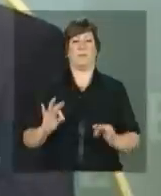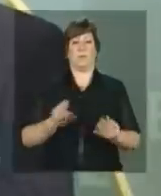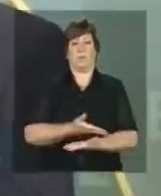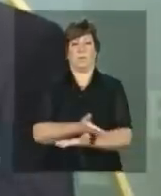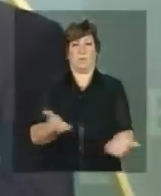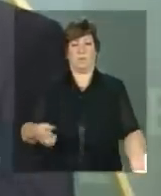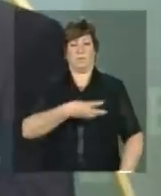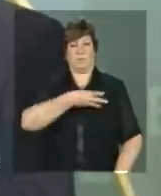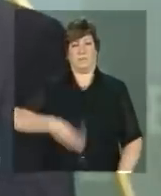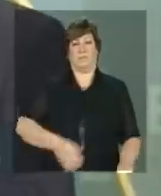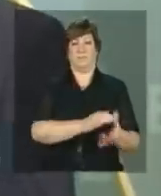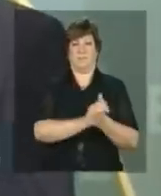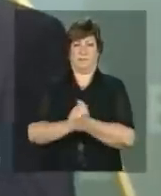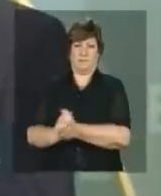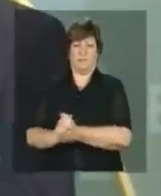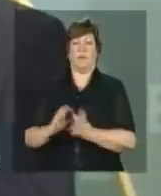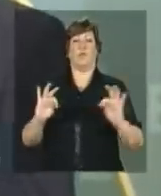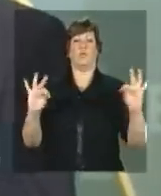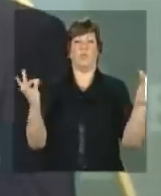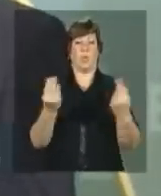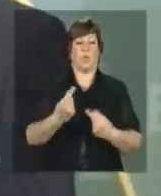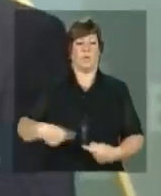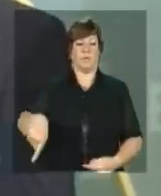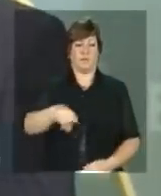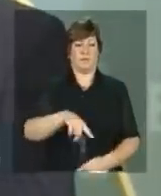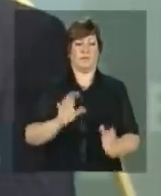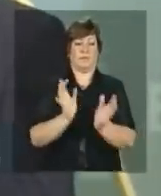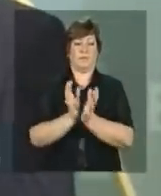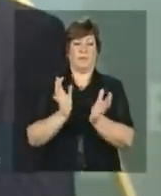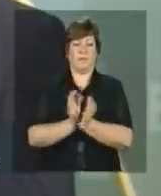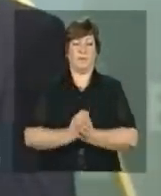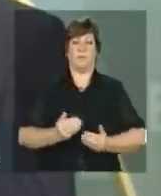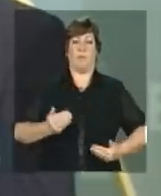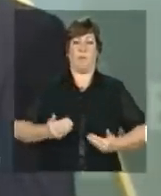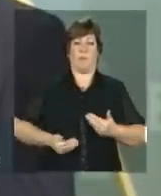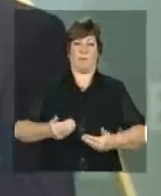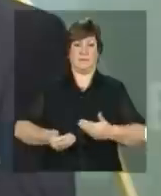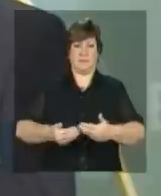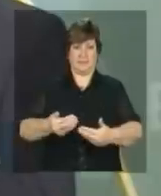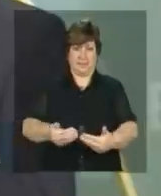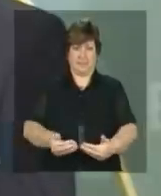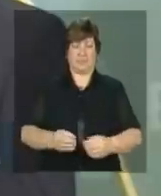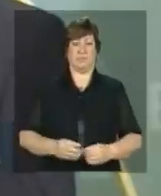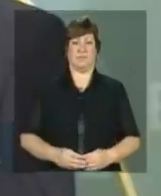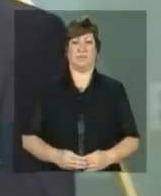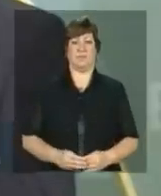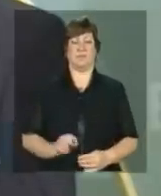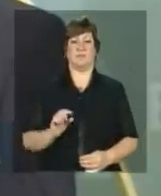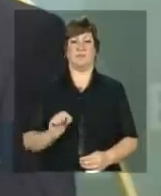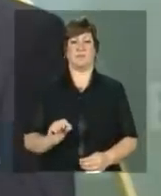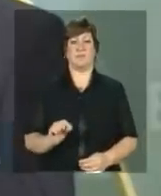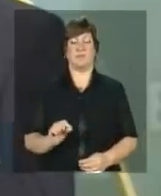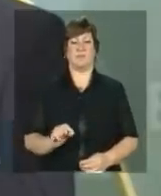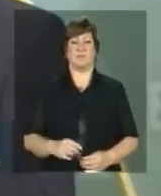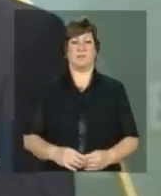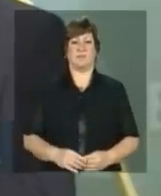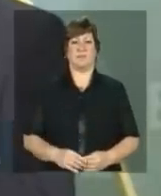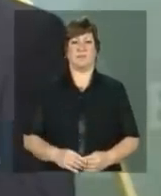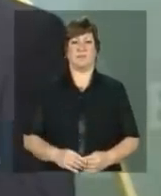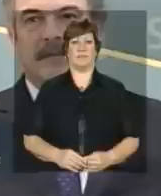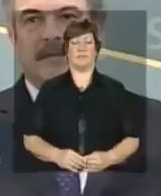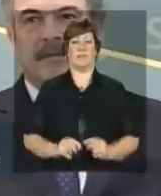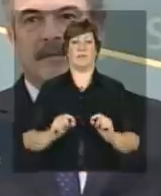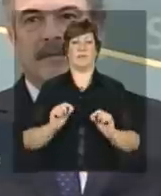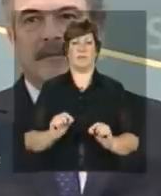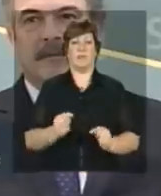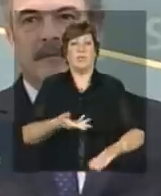que fazem parte do processo de transmissão de